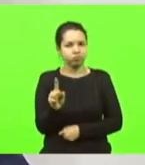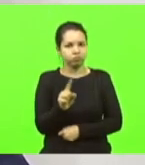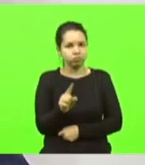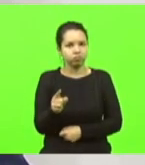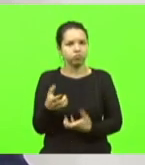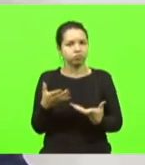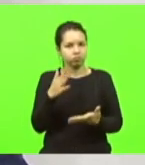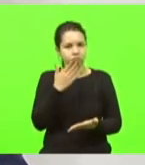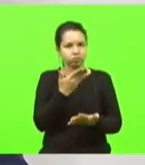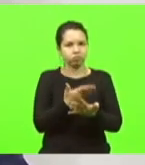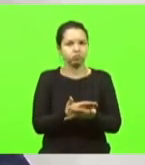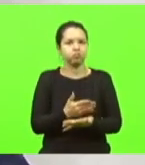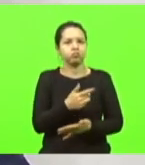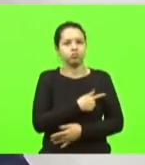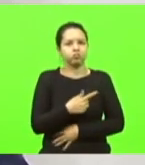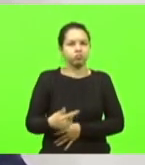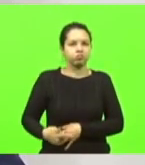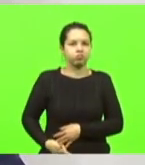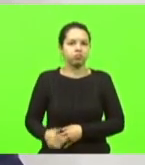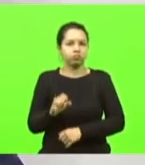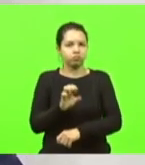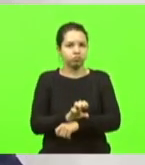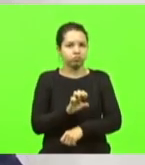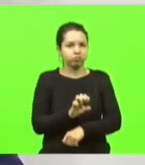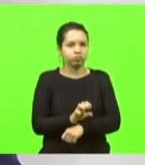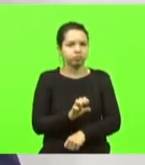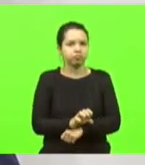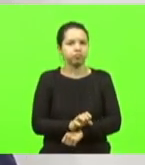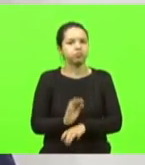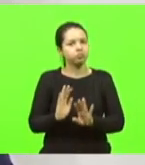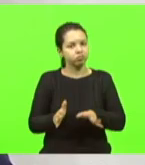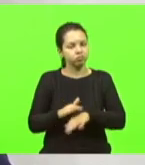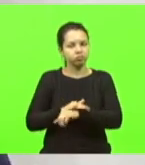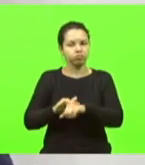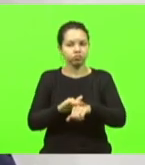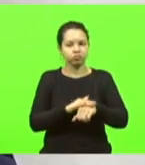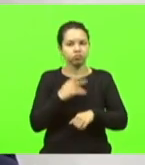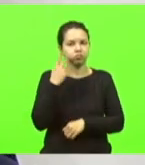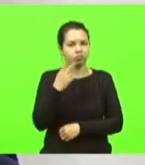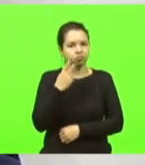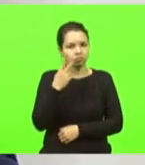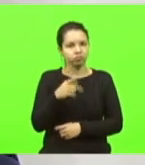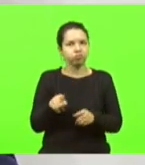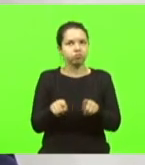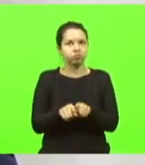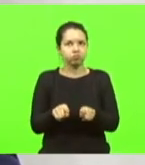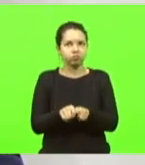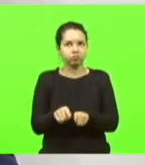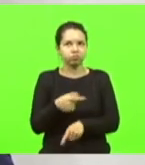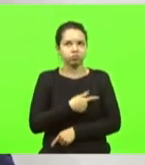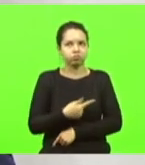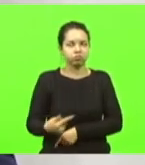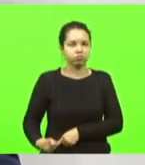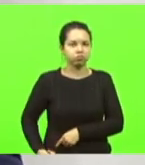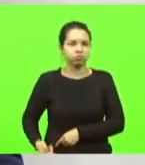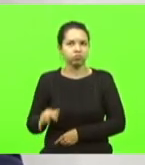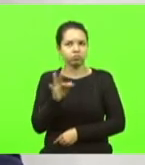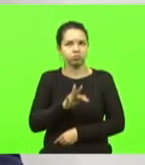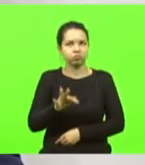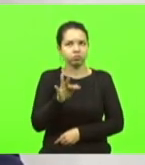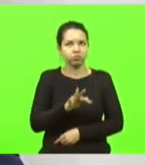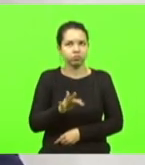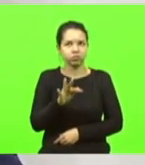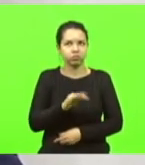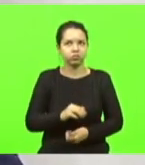que o governo do Estado está conversando com os parlamentares também, com o próprio governo federal, para que,